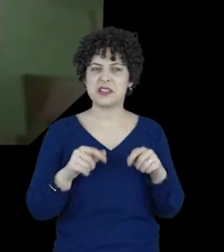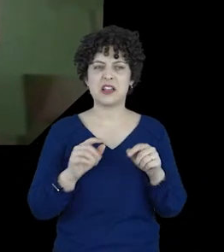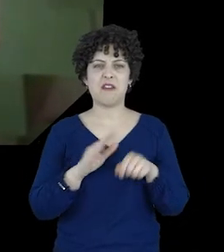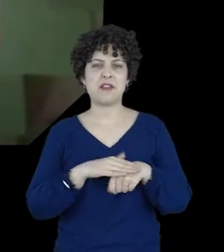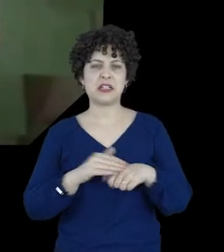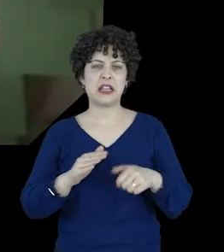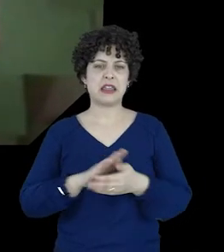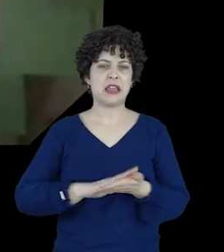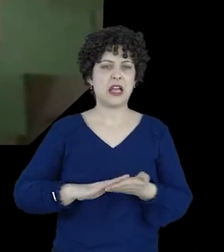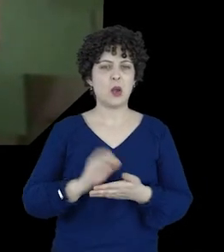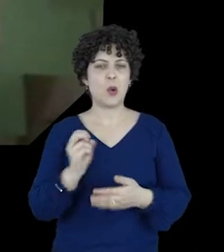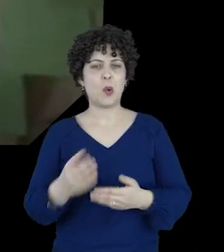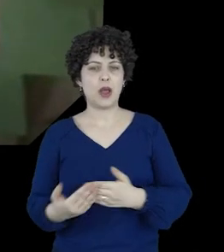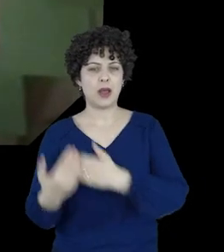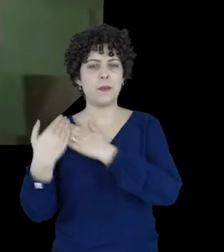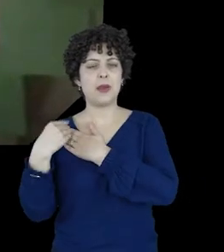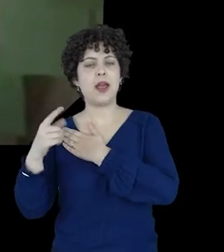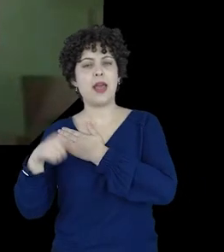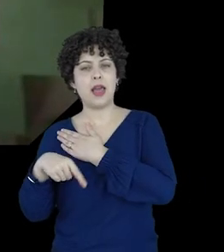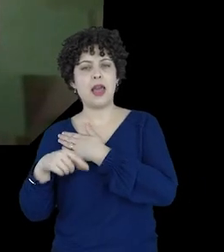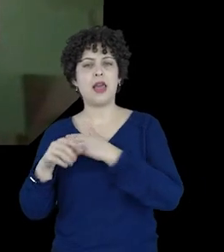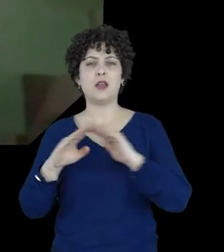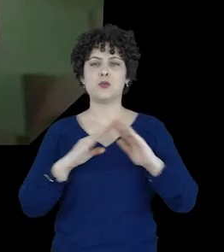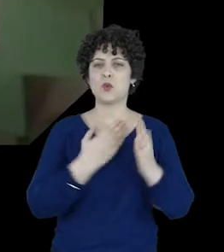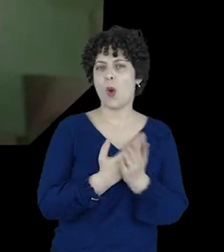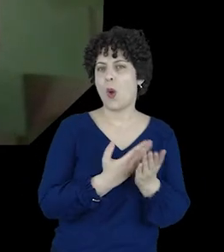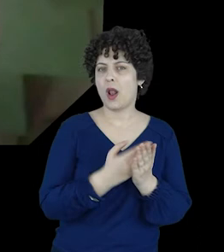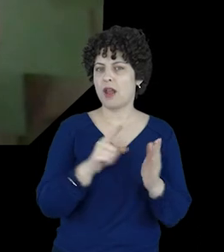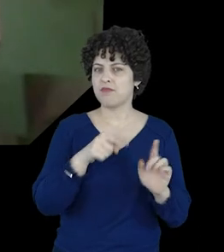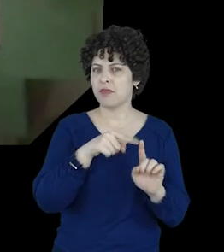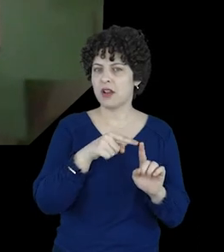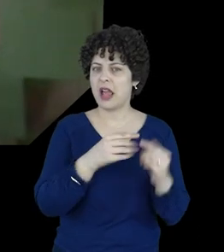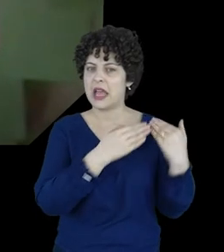esse papel, ou deveria ser responsabilidade do sistema escolar?